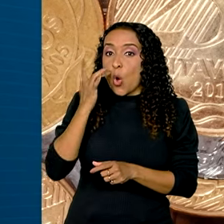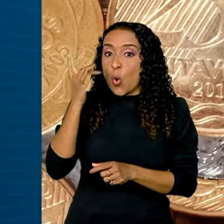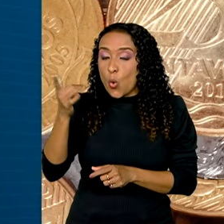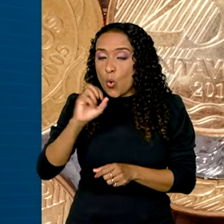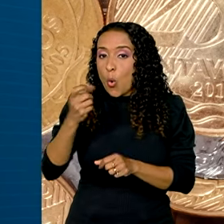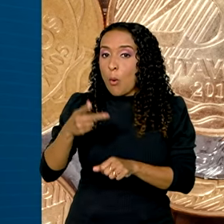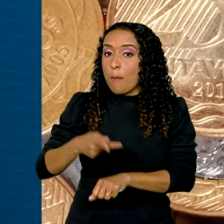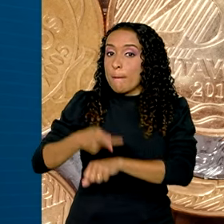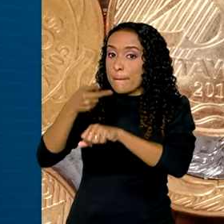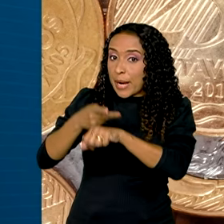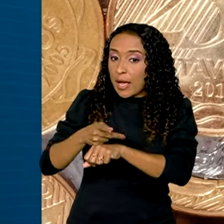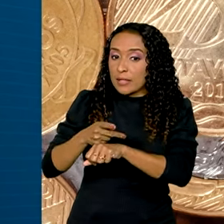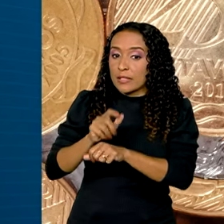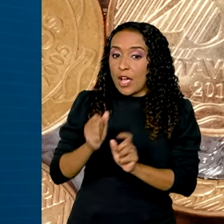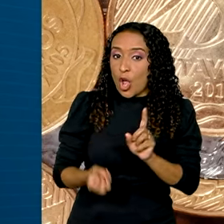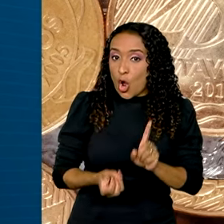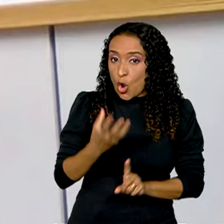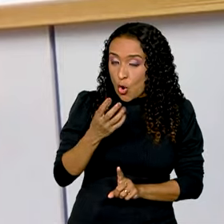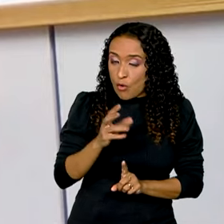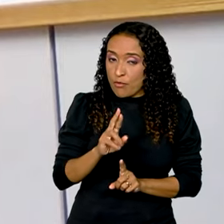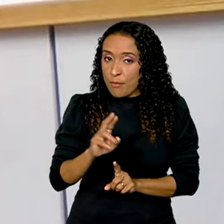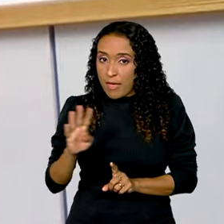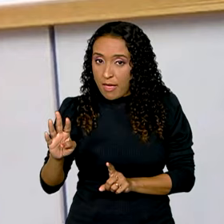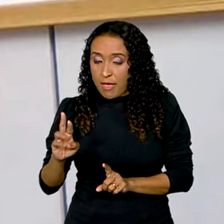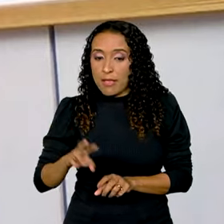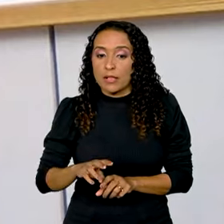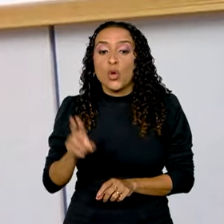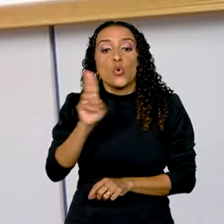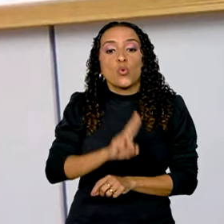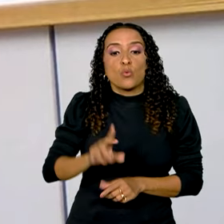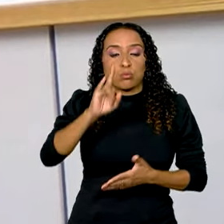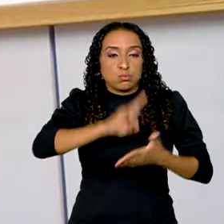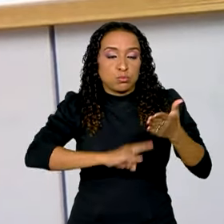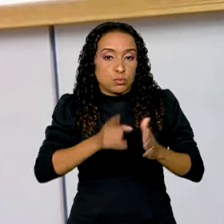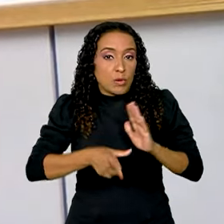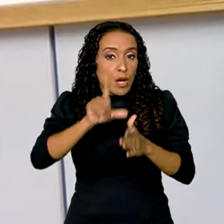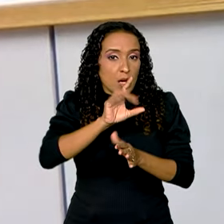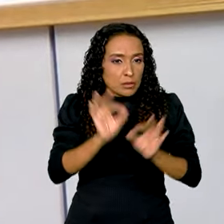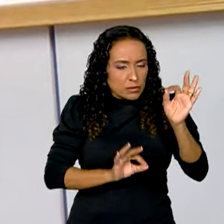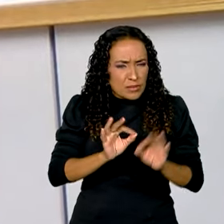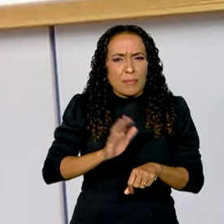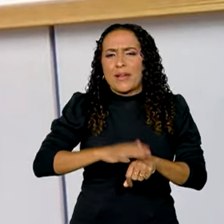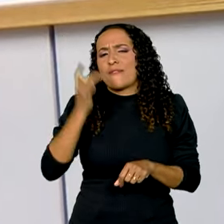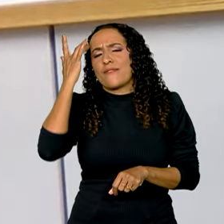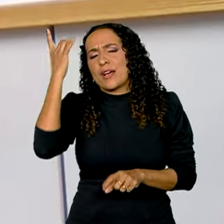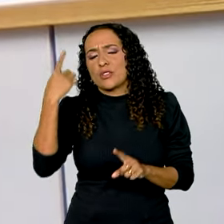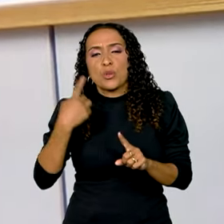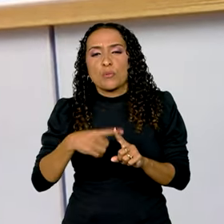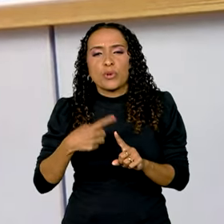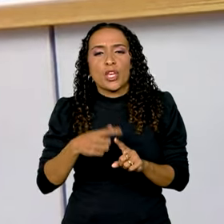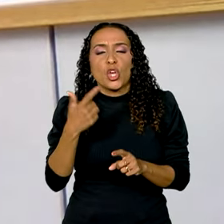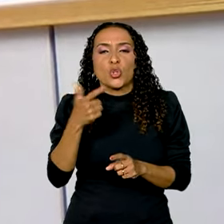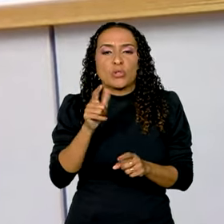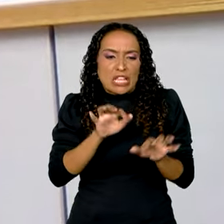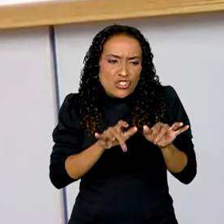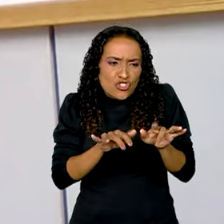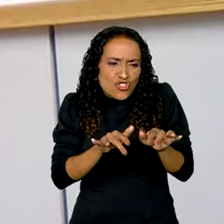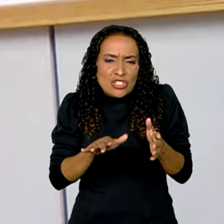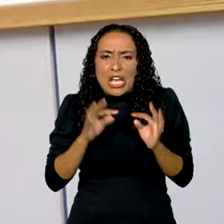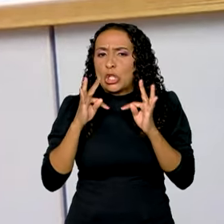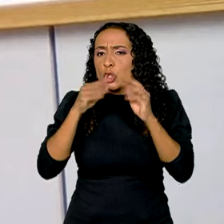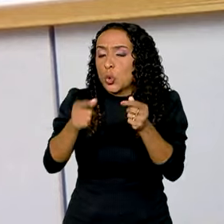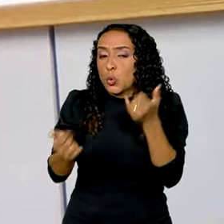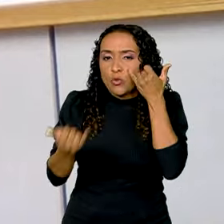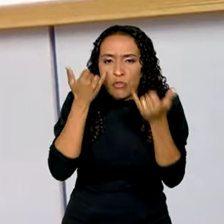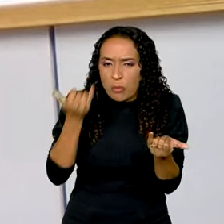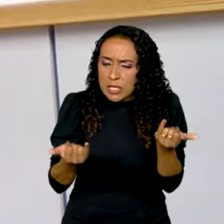prata na conta gov.br. O uso da declaração pré-preenchida facilita muito porque ela não tem que digitar todas as